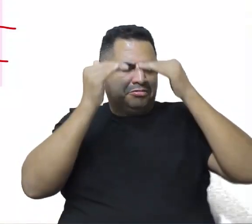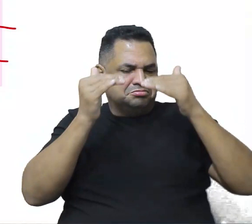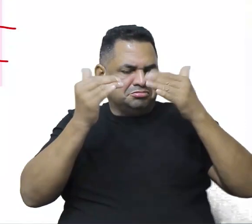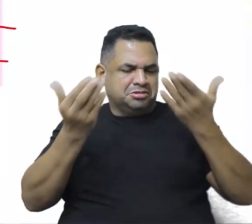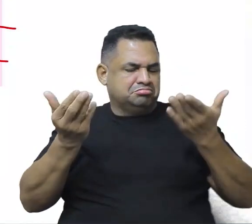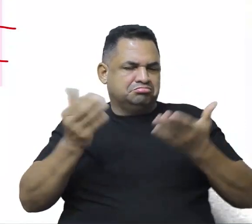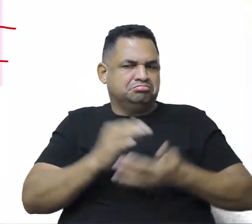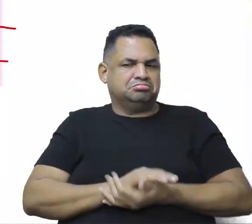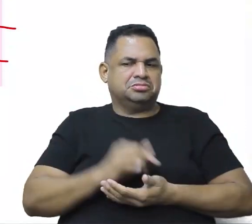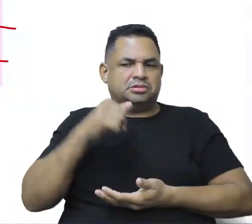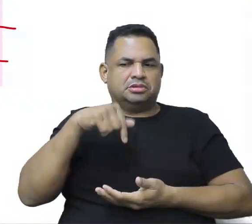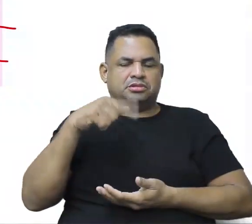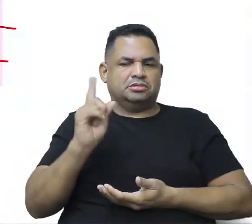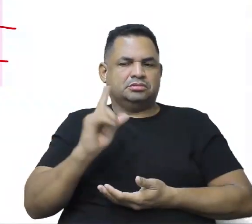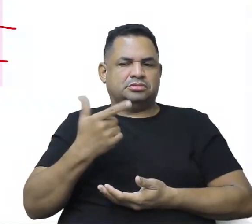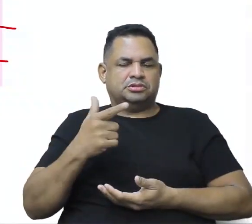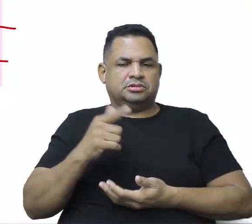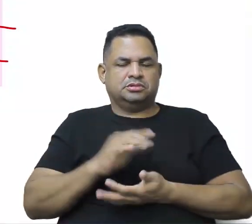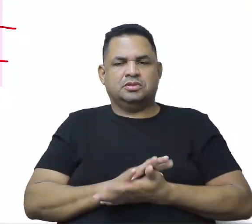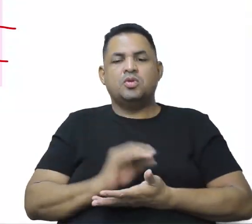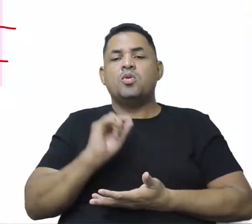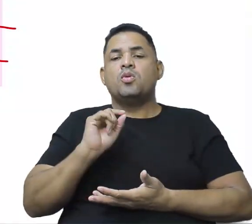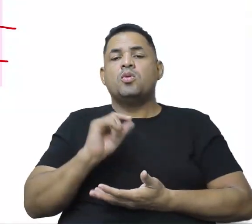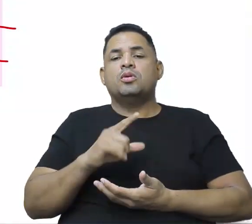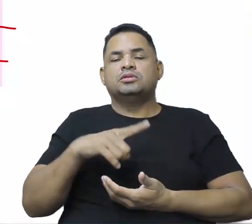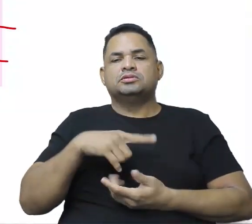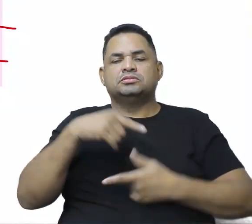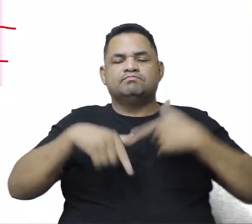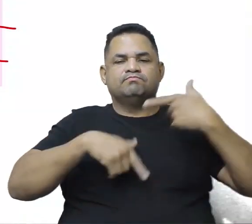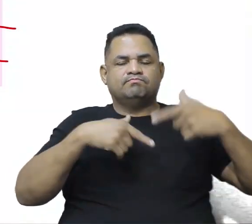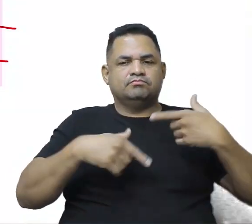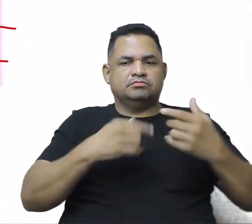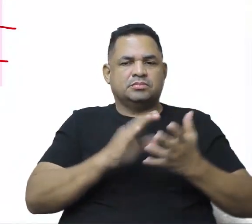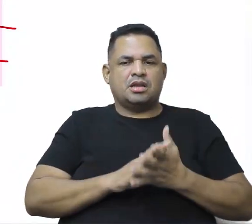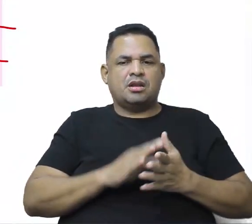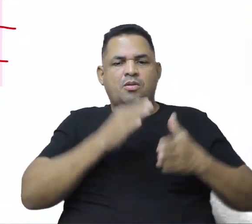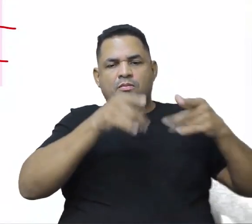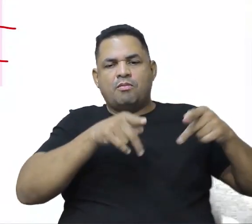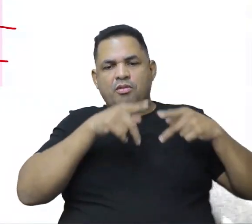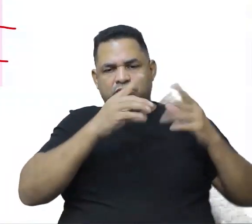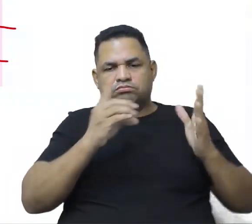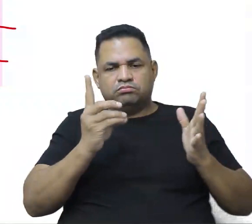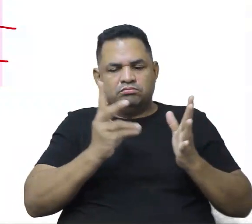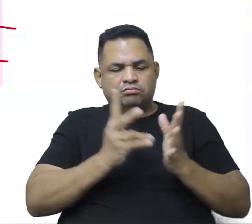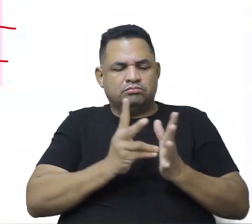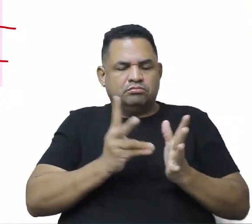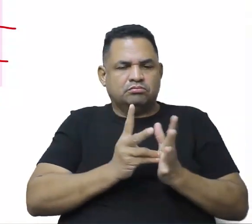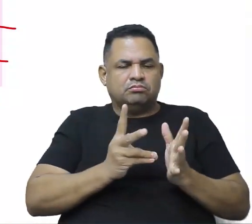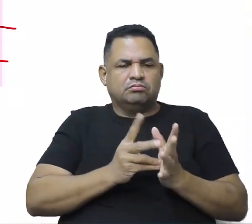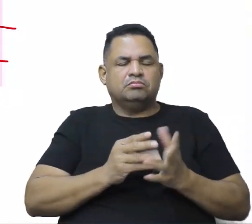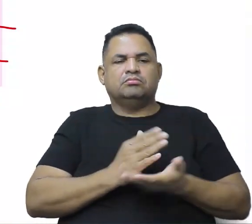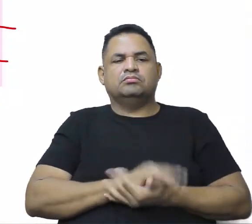né? O que tinha de produção dos povos indígenas, dos